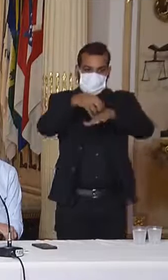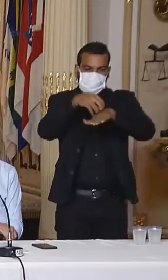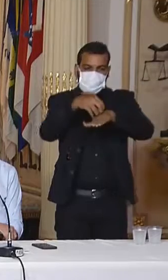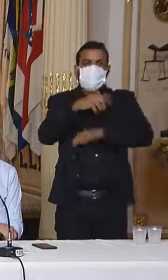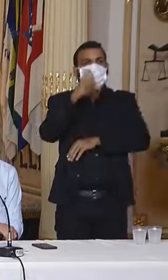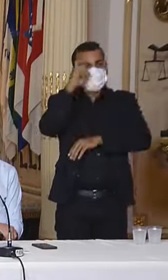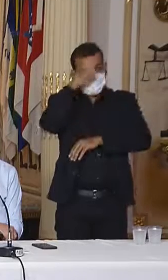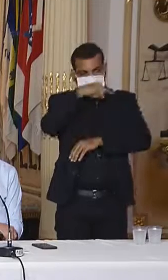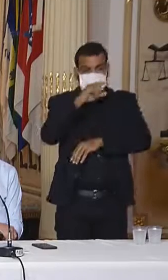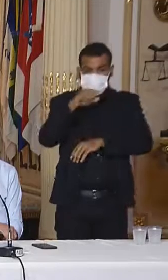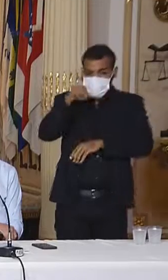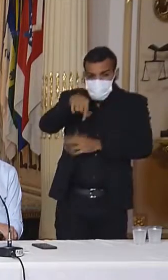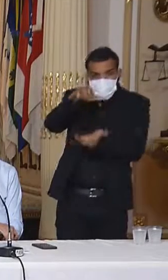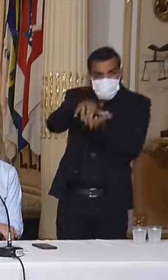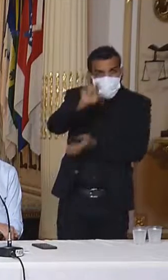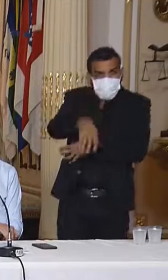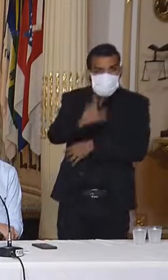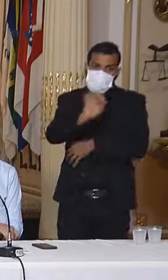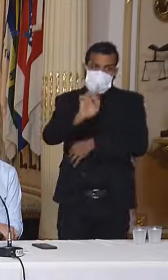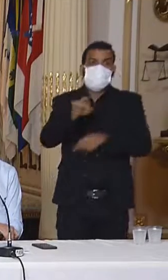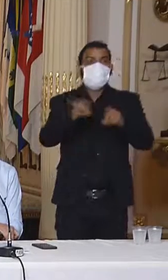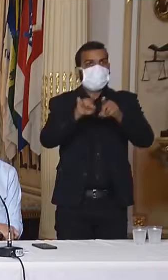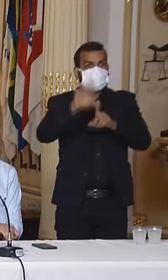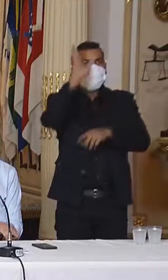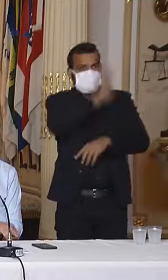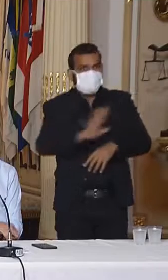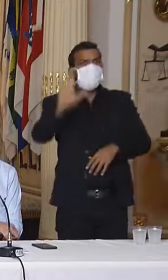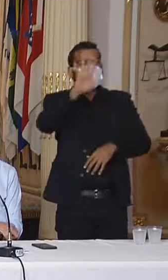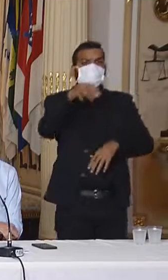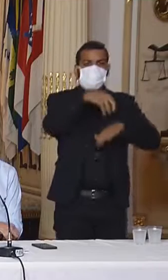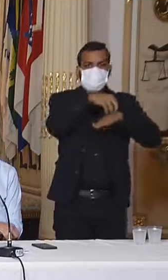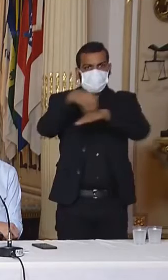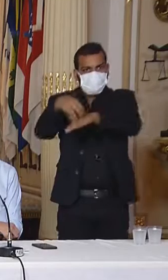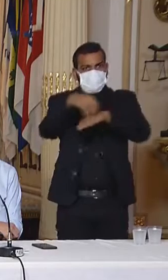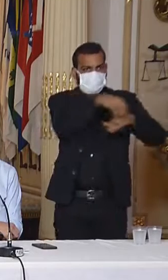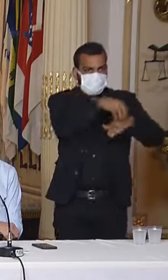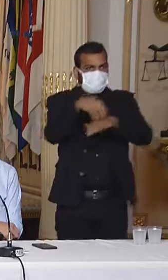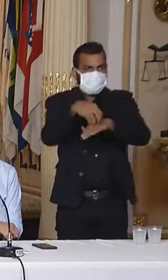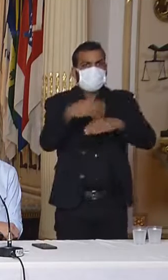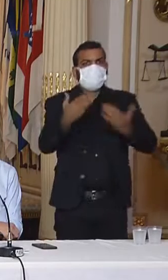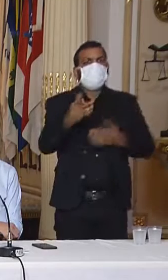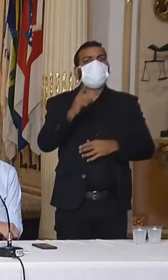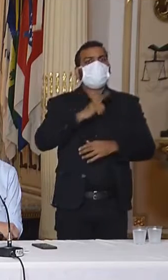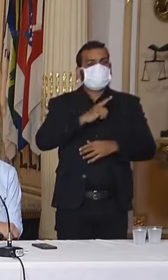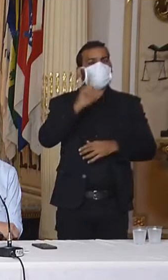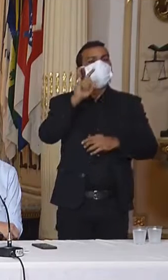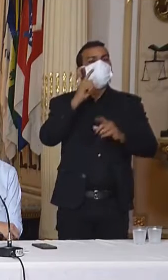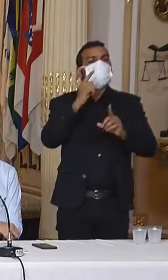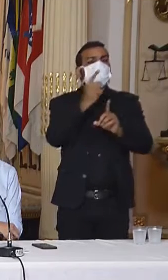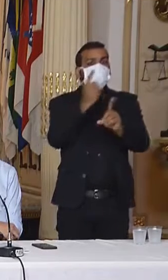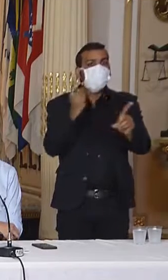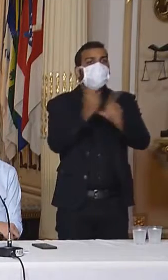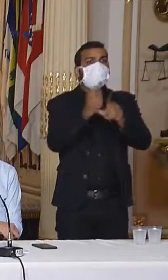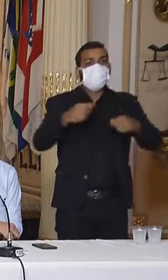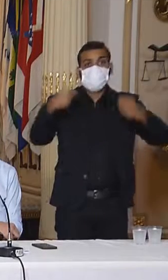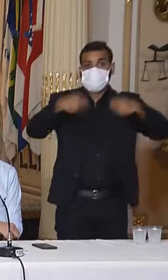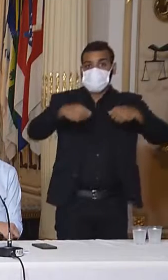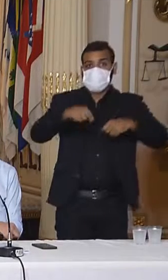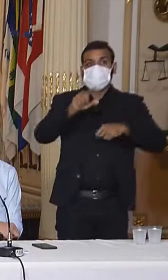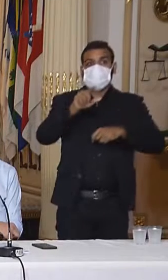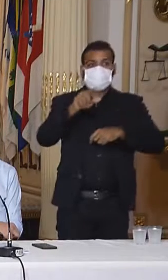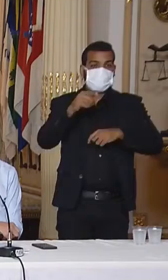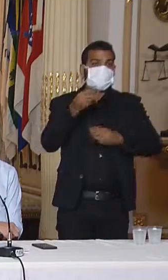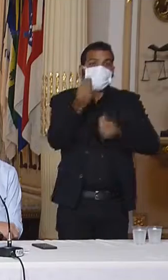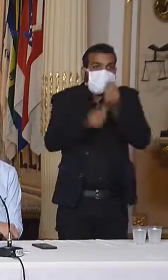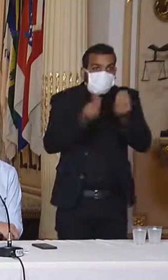O transporte público, normalmente, ele acumula pessoas e distribui pessoas, e isso vem de encontro à situação necessária e desejada nesse